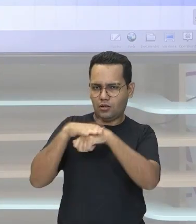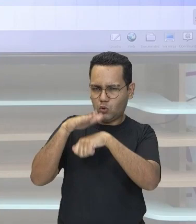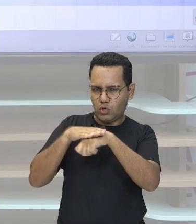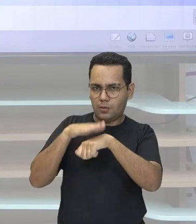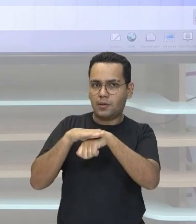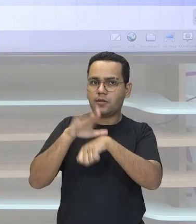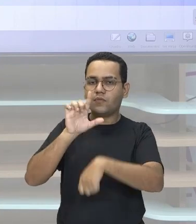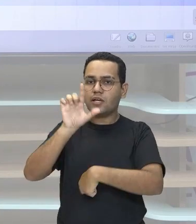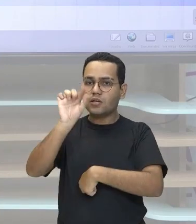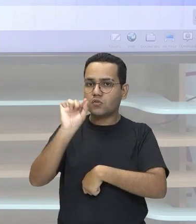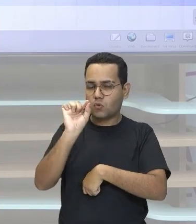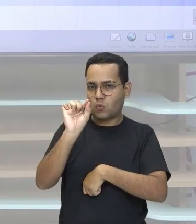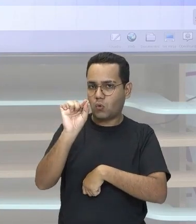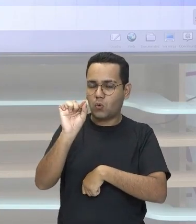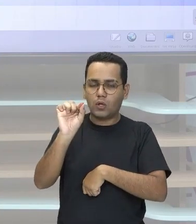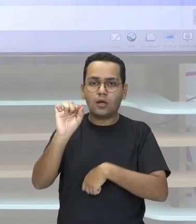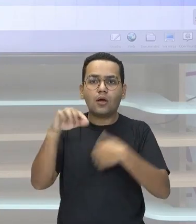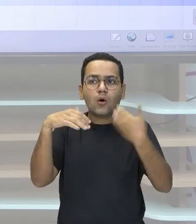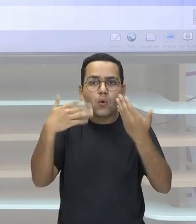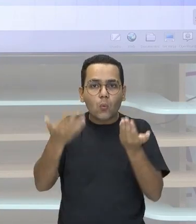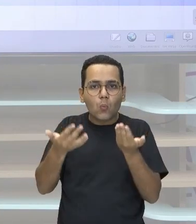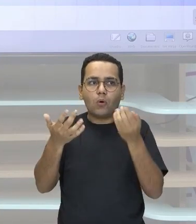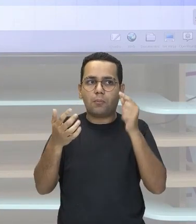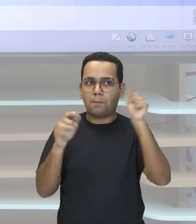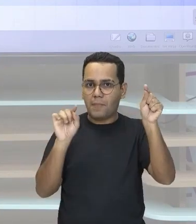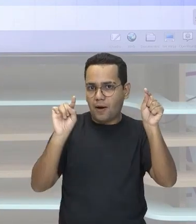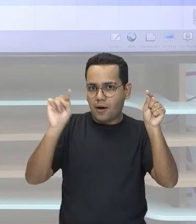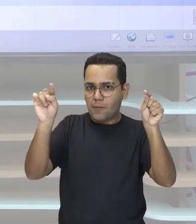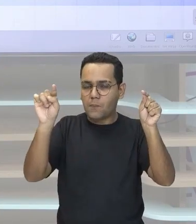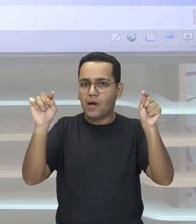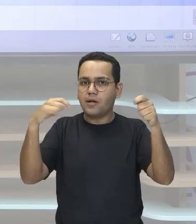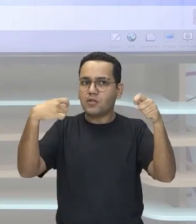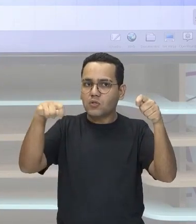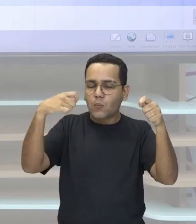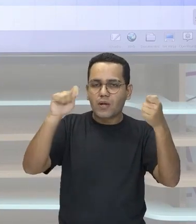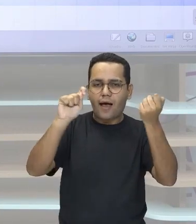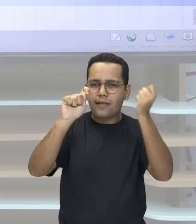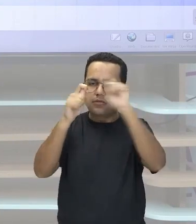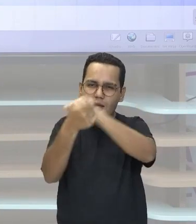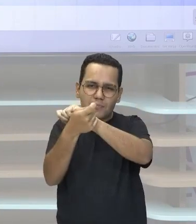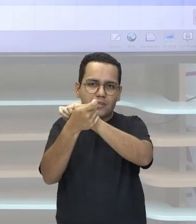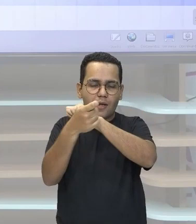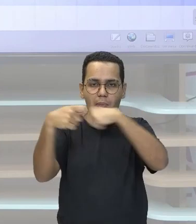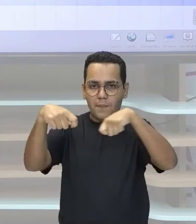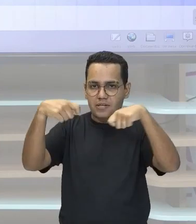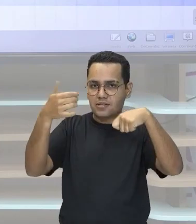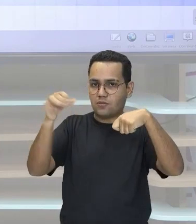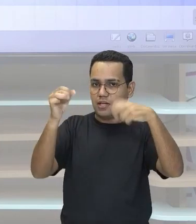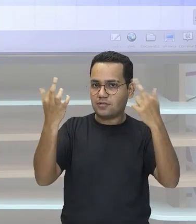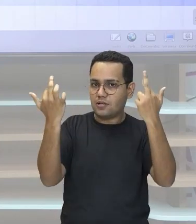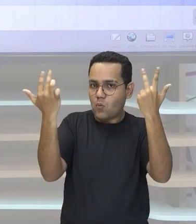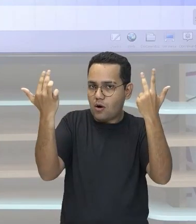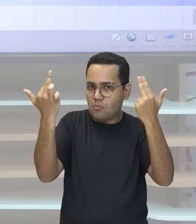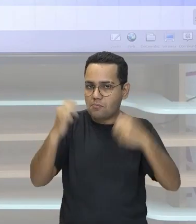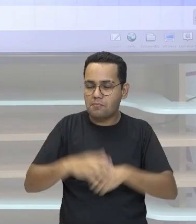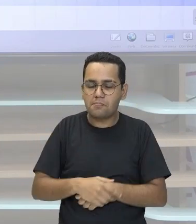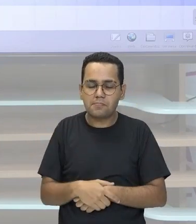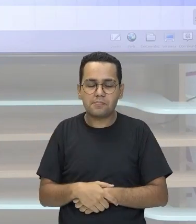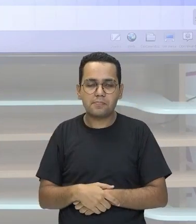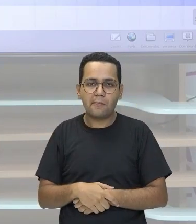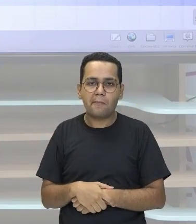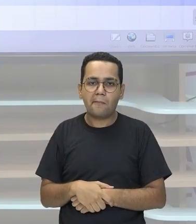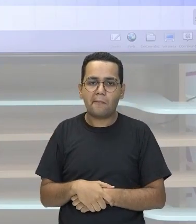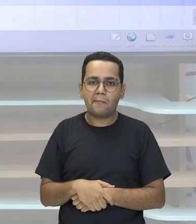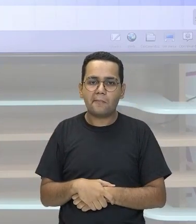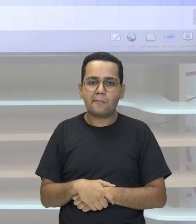Escolher A base Em relação ao expoente Que você quer trabalhar Você é livre Para fazer isso Certo